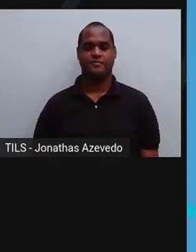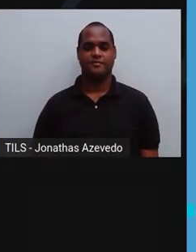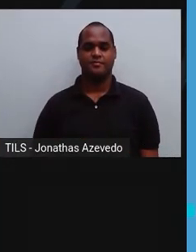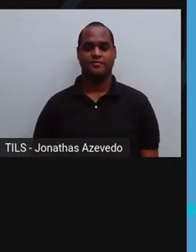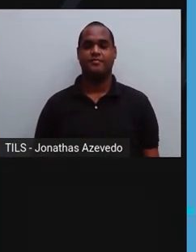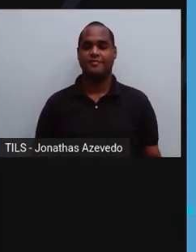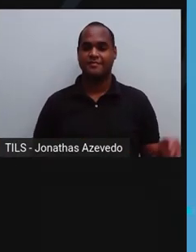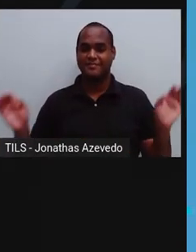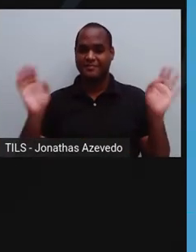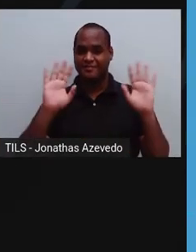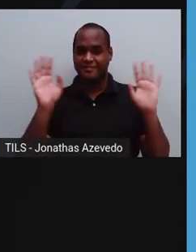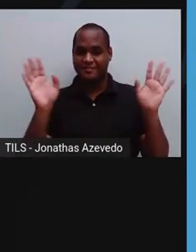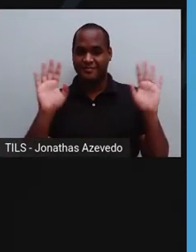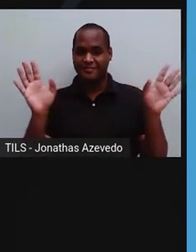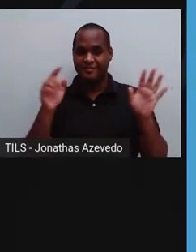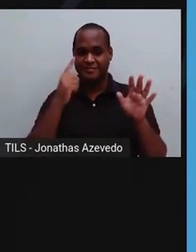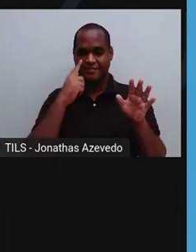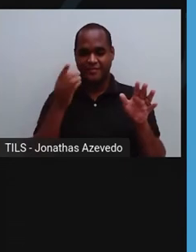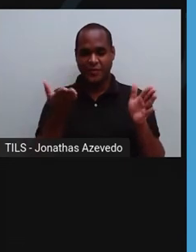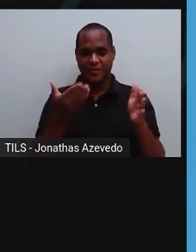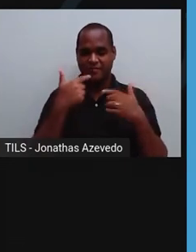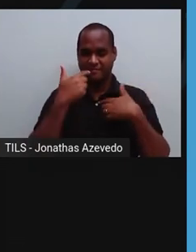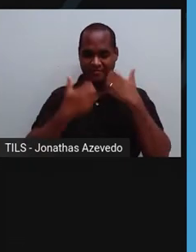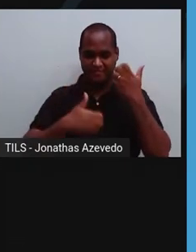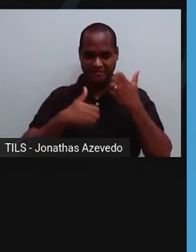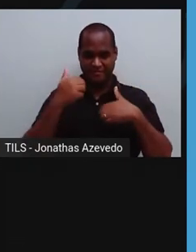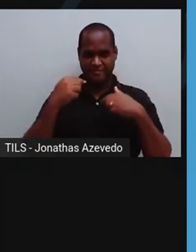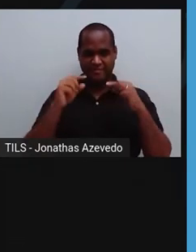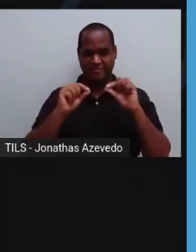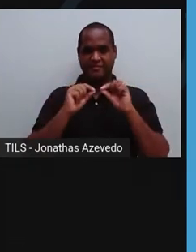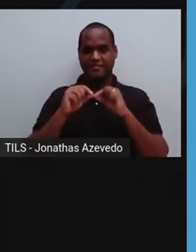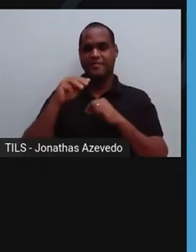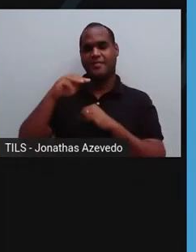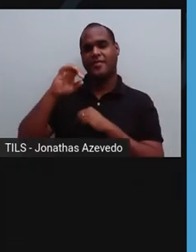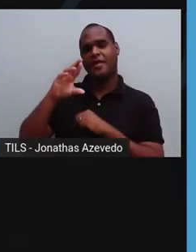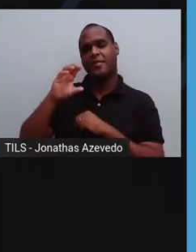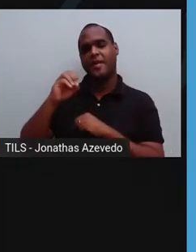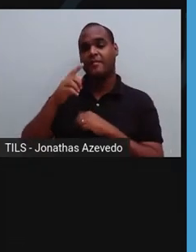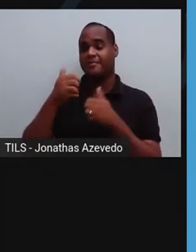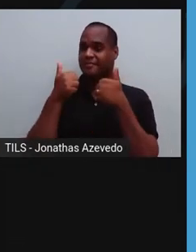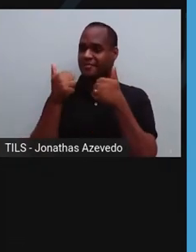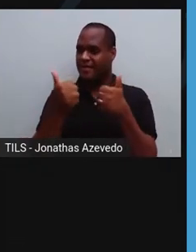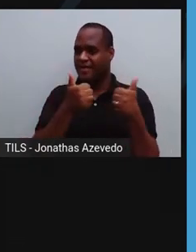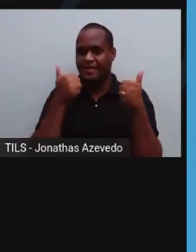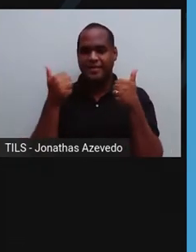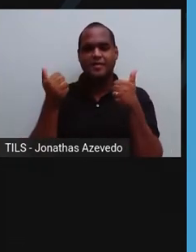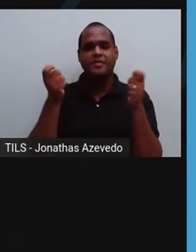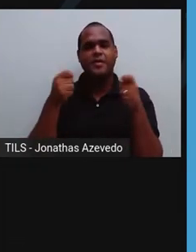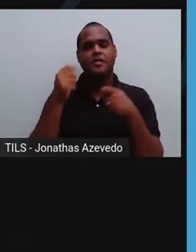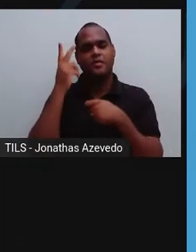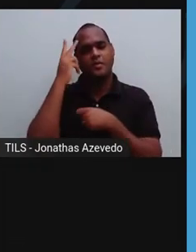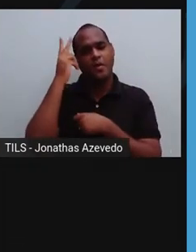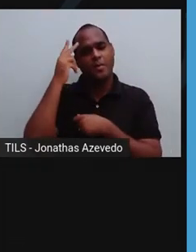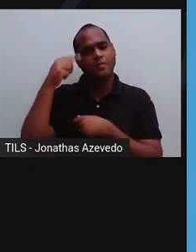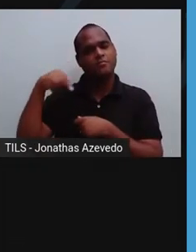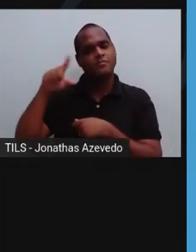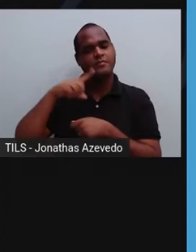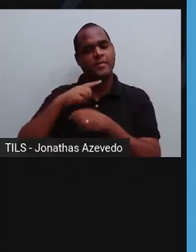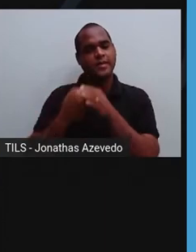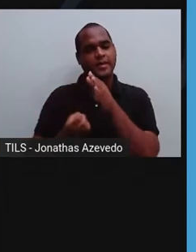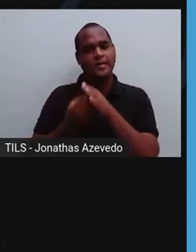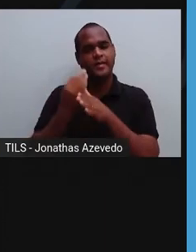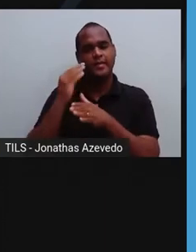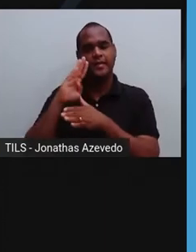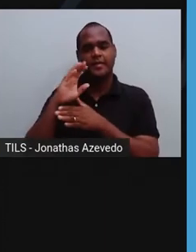Olá, pessoal! Hoje eu vou falar sobre os micro-organismos do bem. É que, normalmente, nós ouvimos falar em